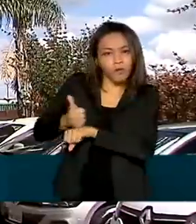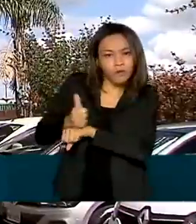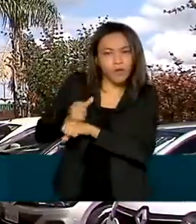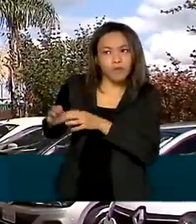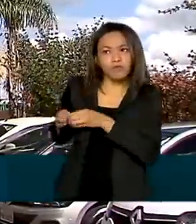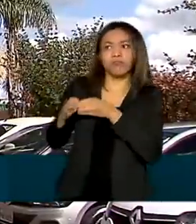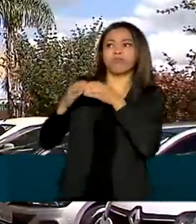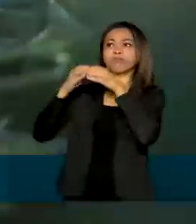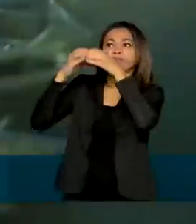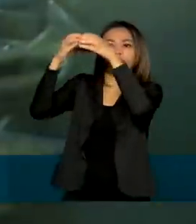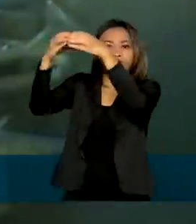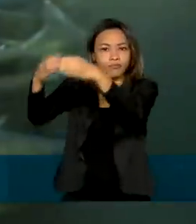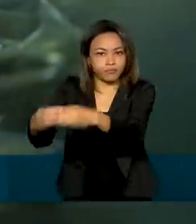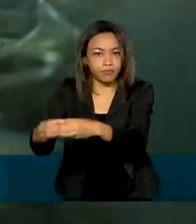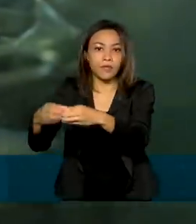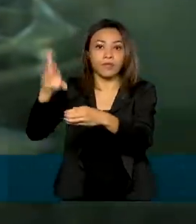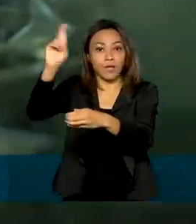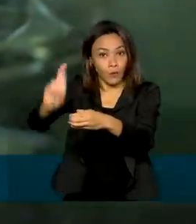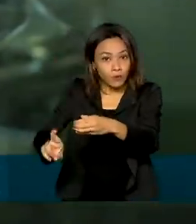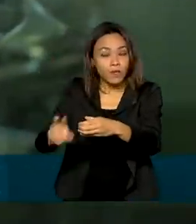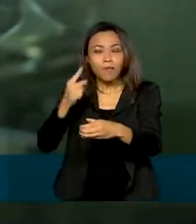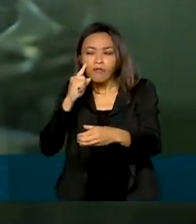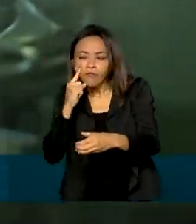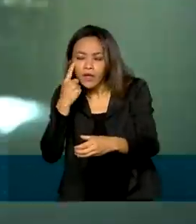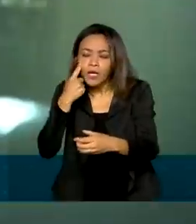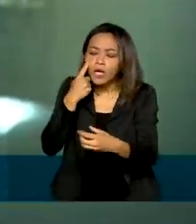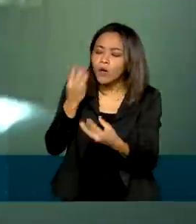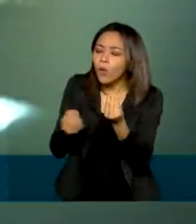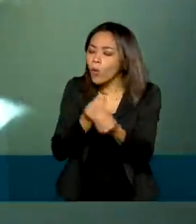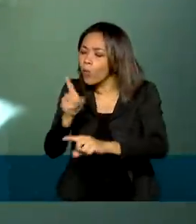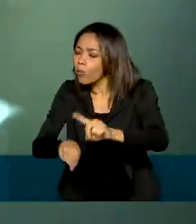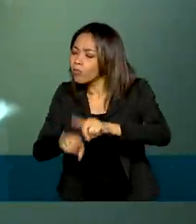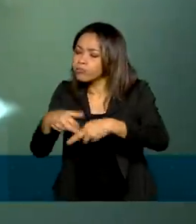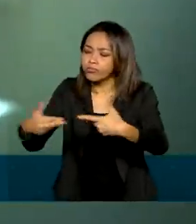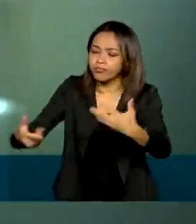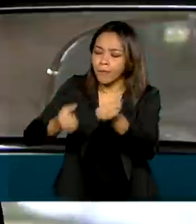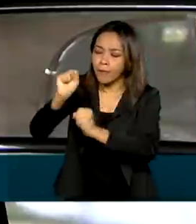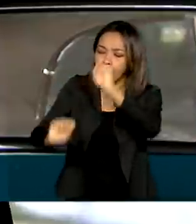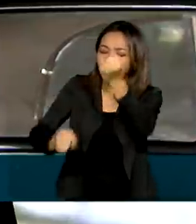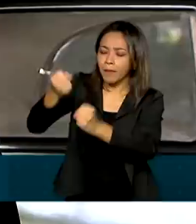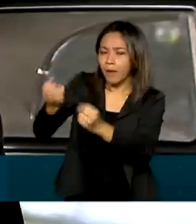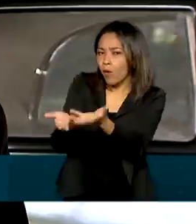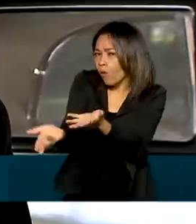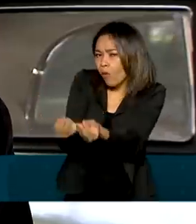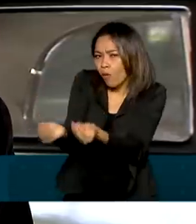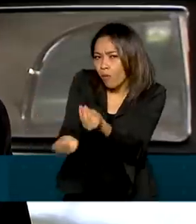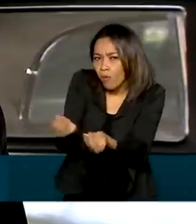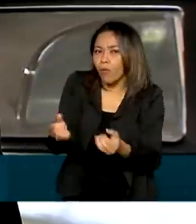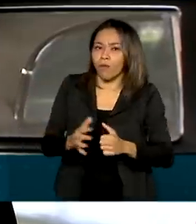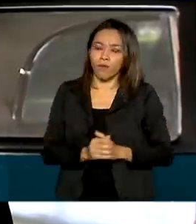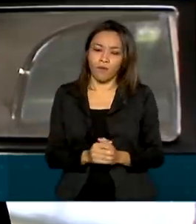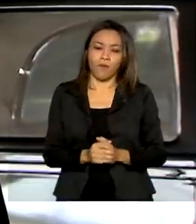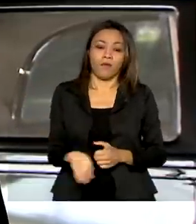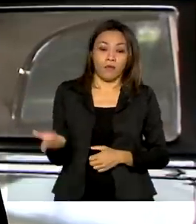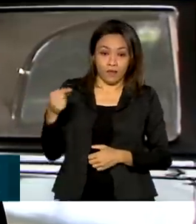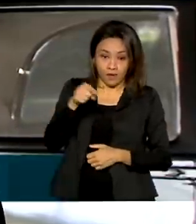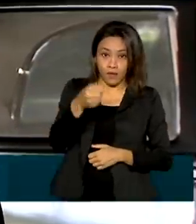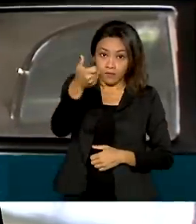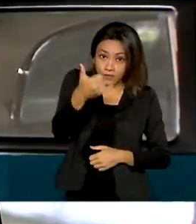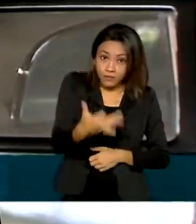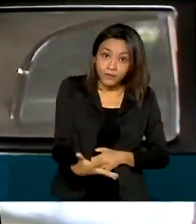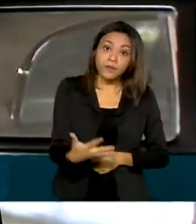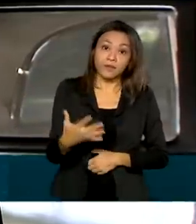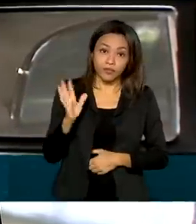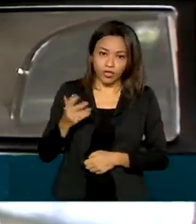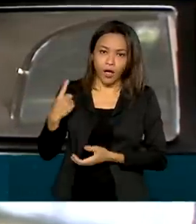para inspecionar a produção dos insumos e da vacina Sputnik V. Essa visita, reitero que ela está pronta